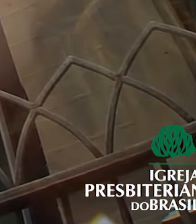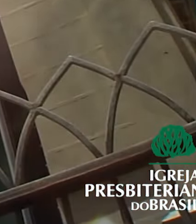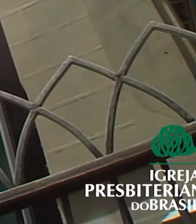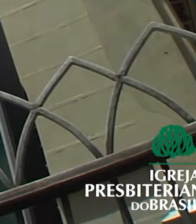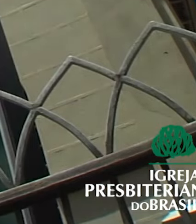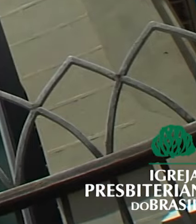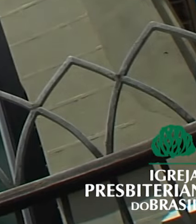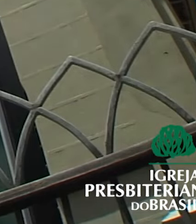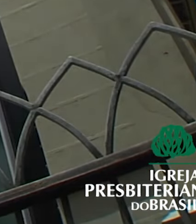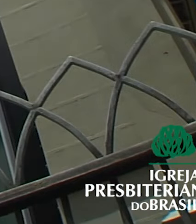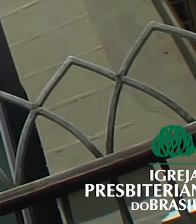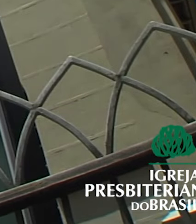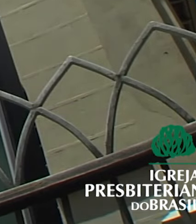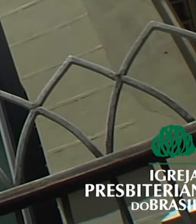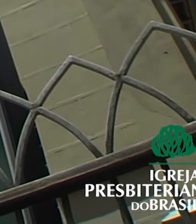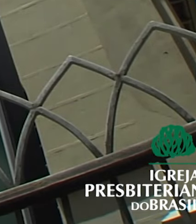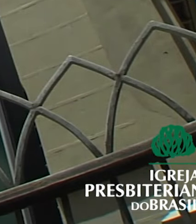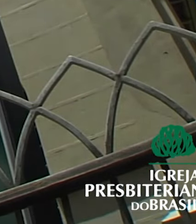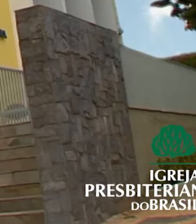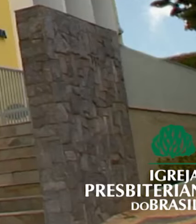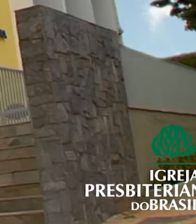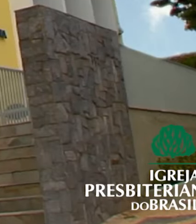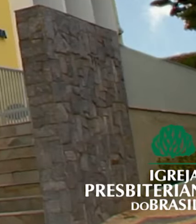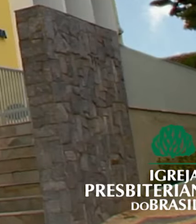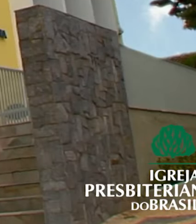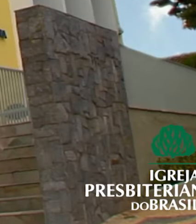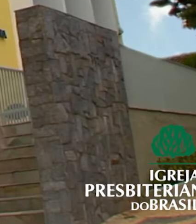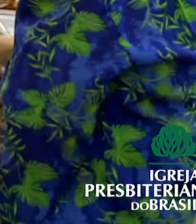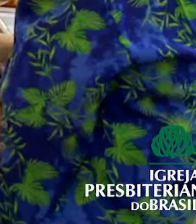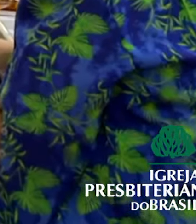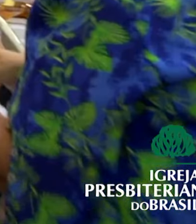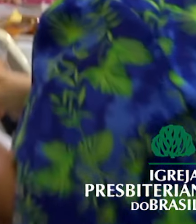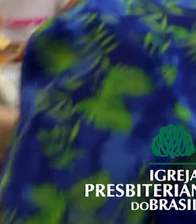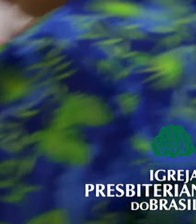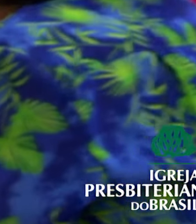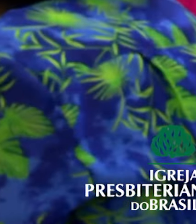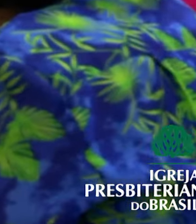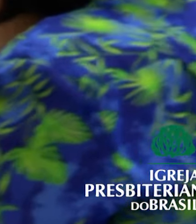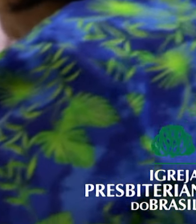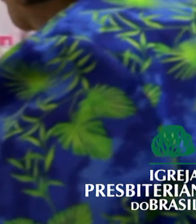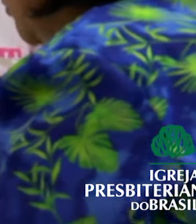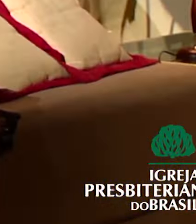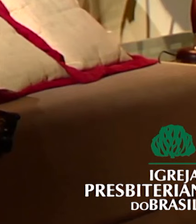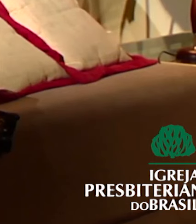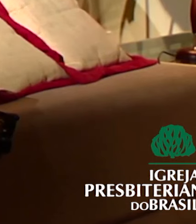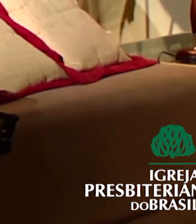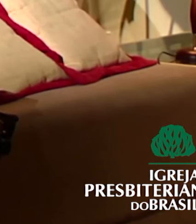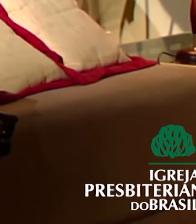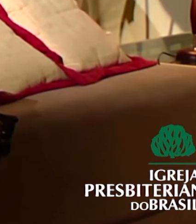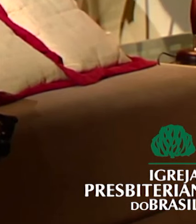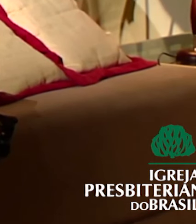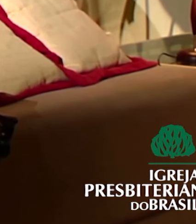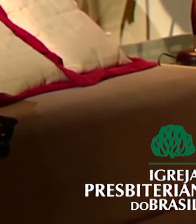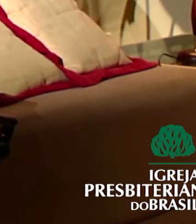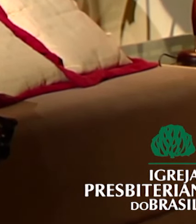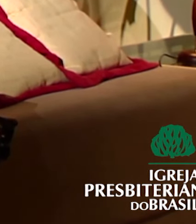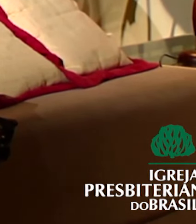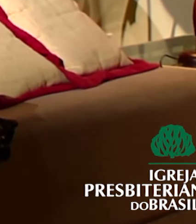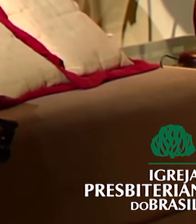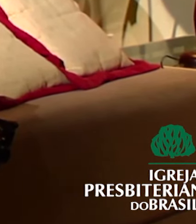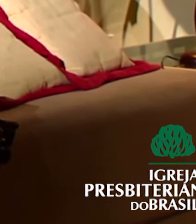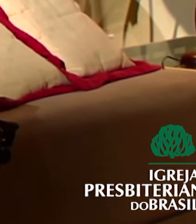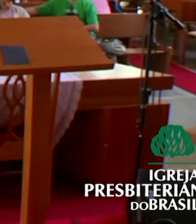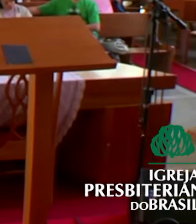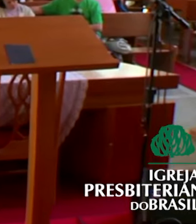longo desses 161 anos de história, o ideal missionário tem se tornado realidade e a partir do seu